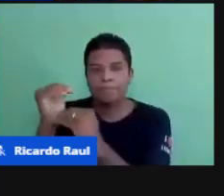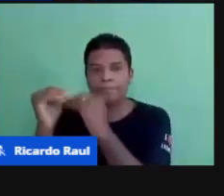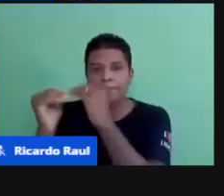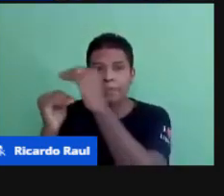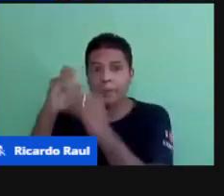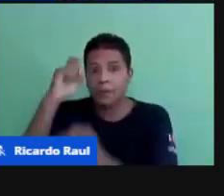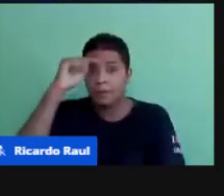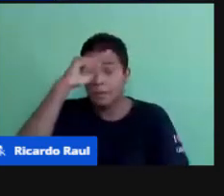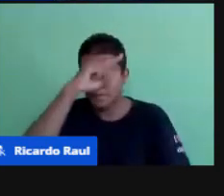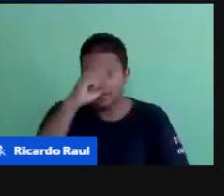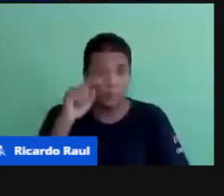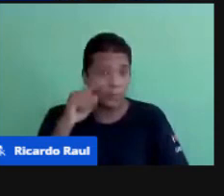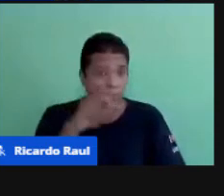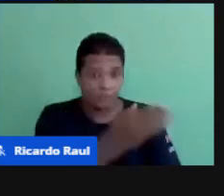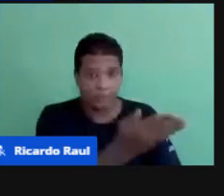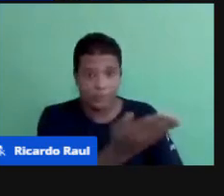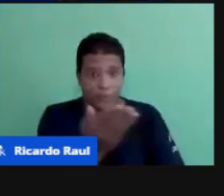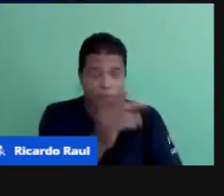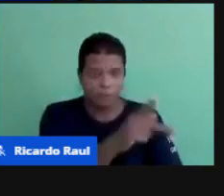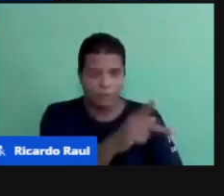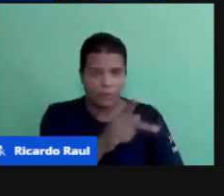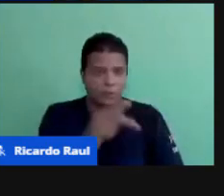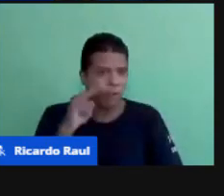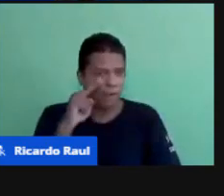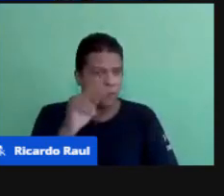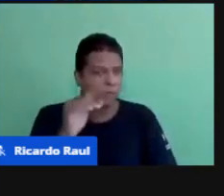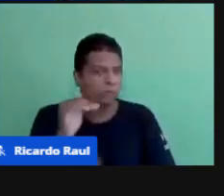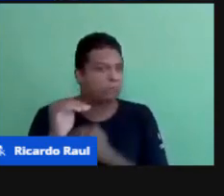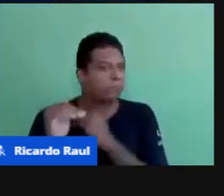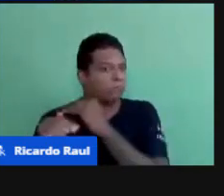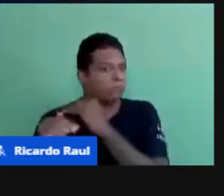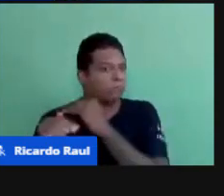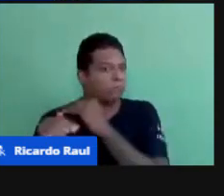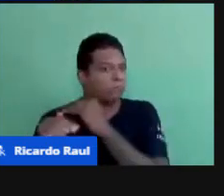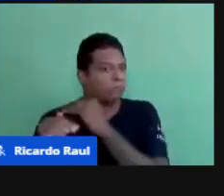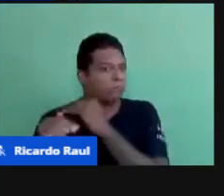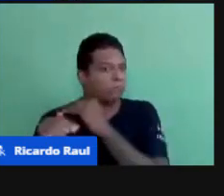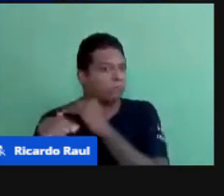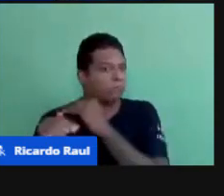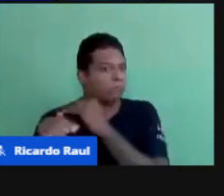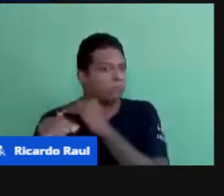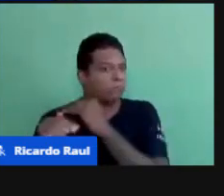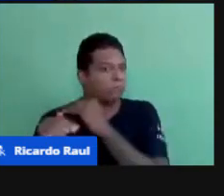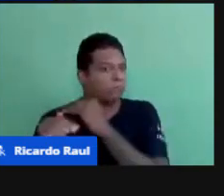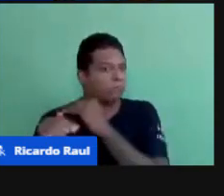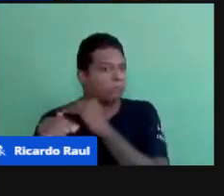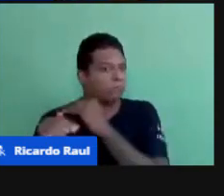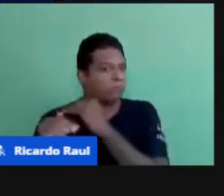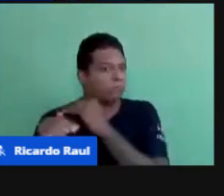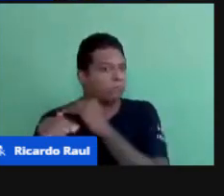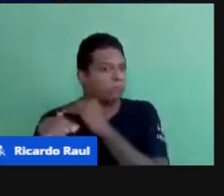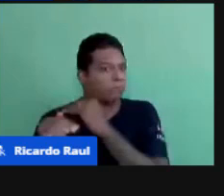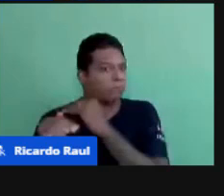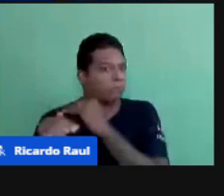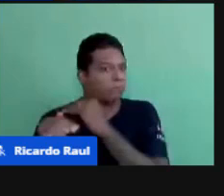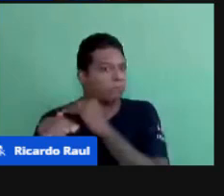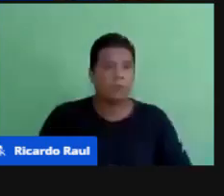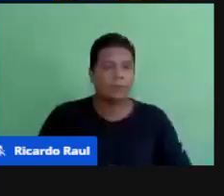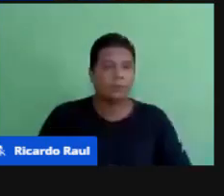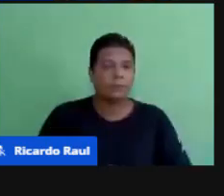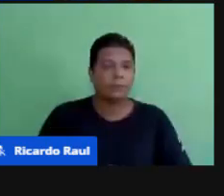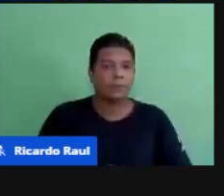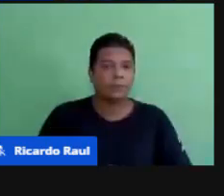Vocês professores Forem vendo A evolução Desses alunos E aí que entra